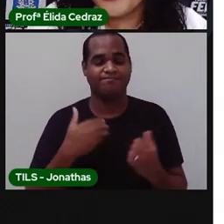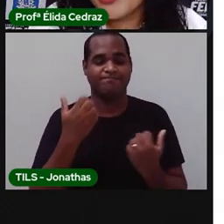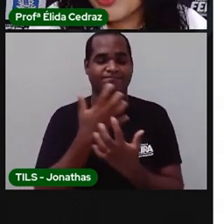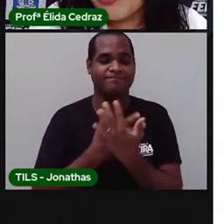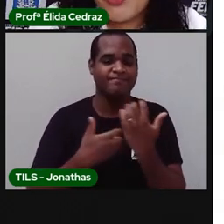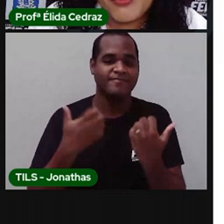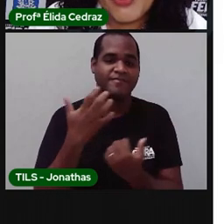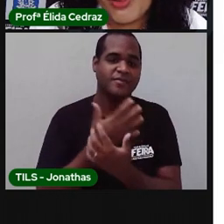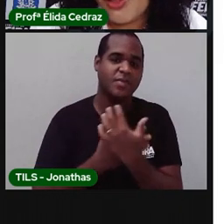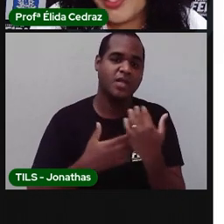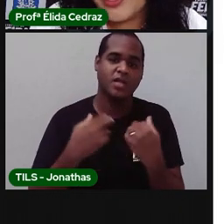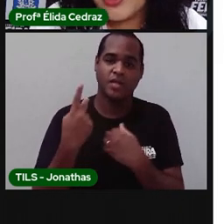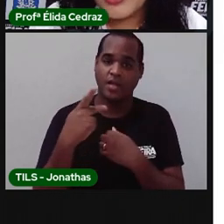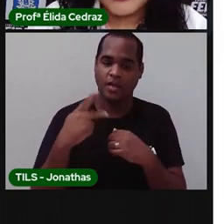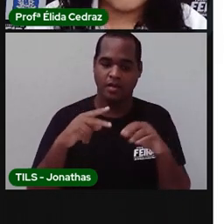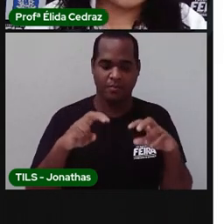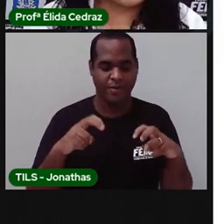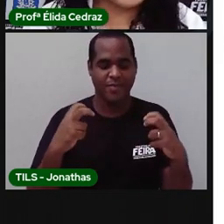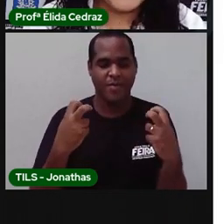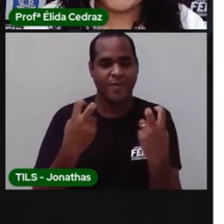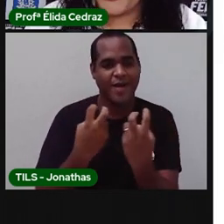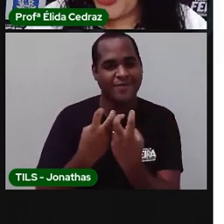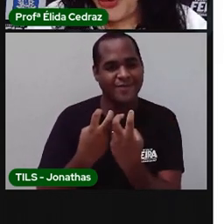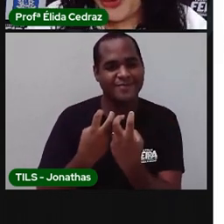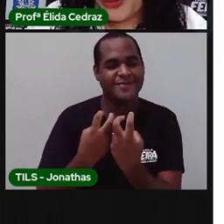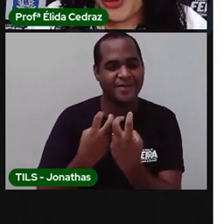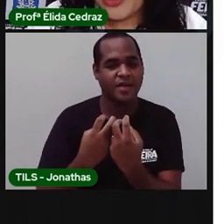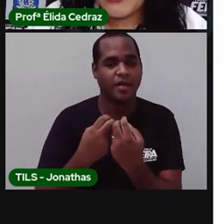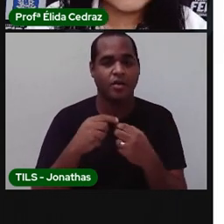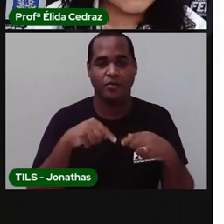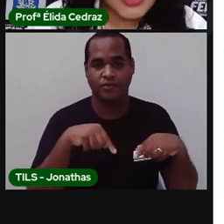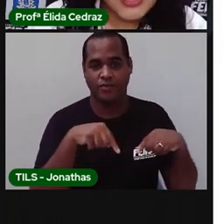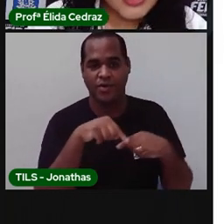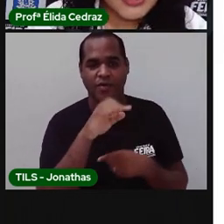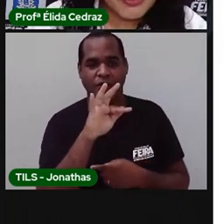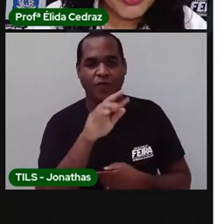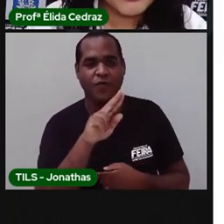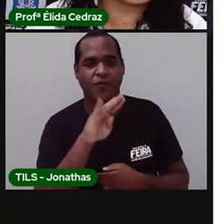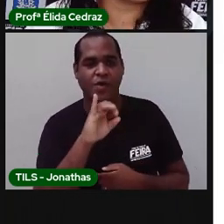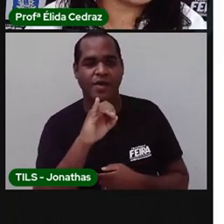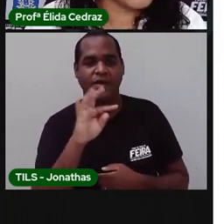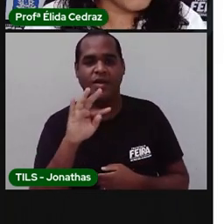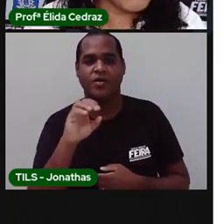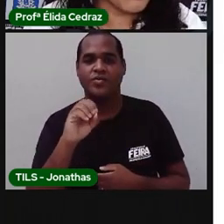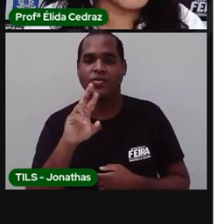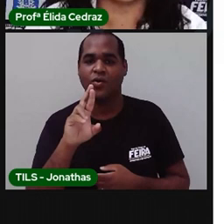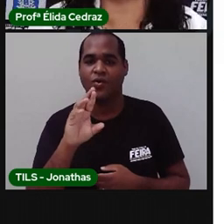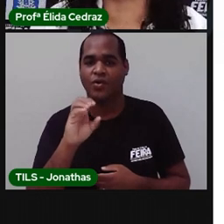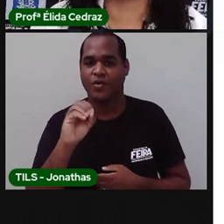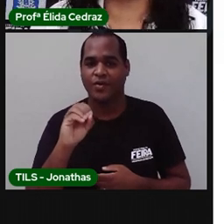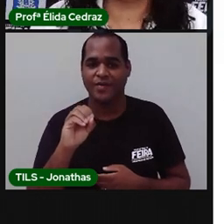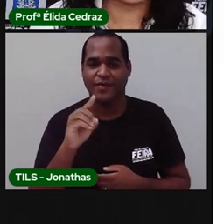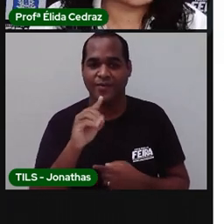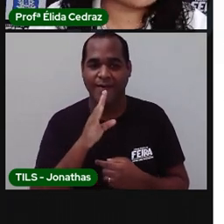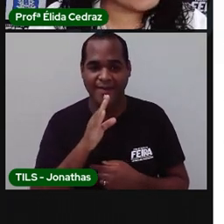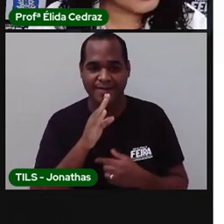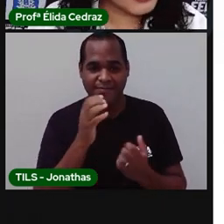do nosso folclore. Fui ao Tororó. Vocês conhecem essa música? Eu gosto.